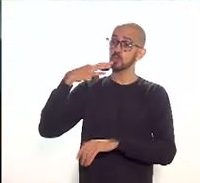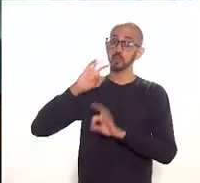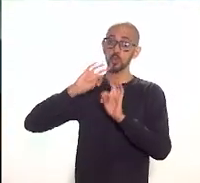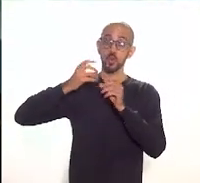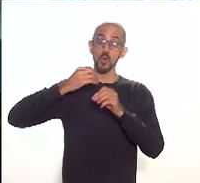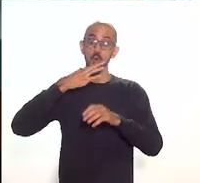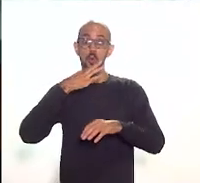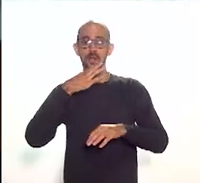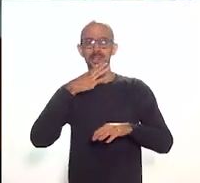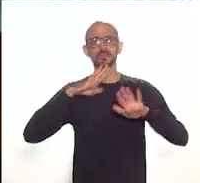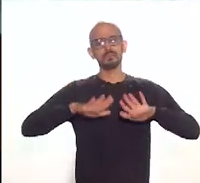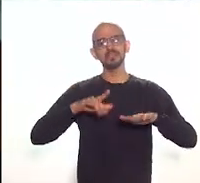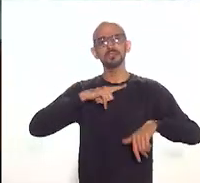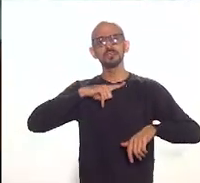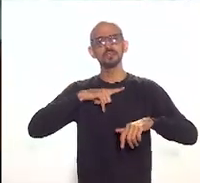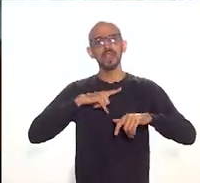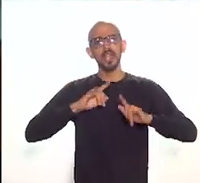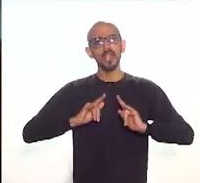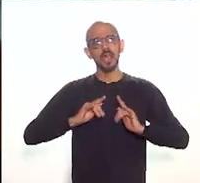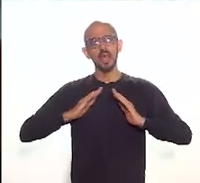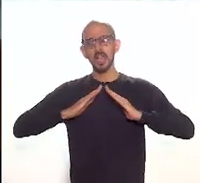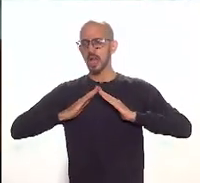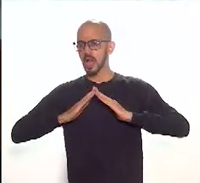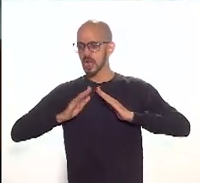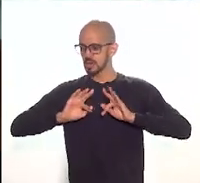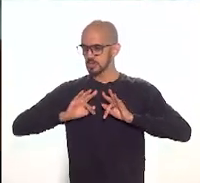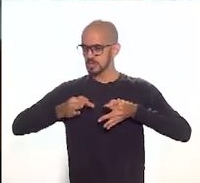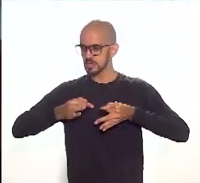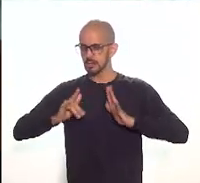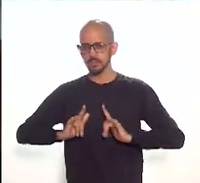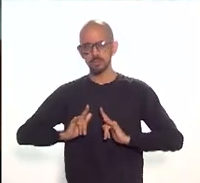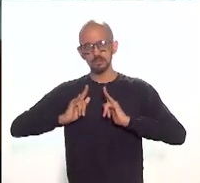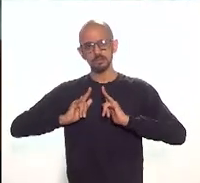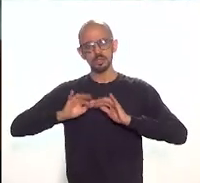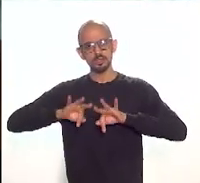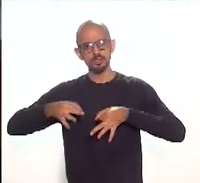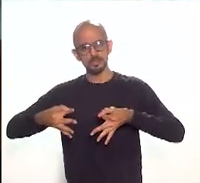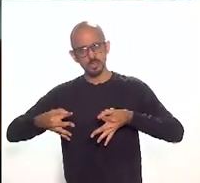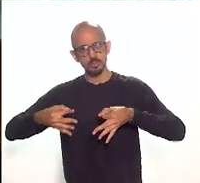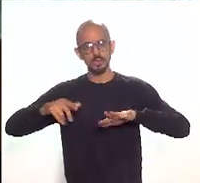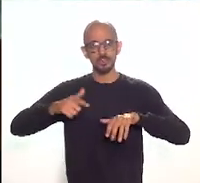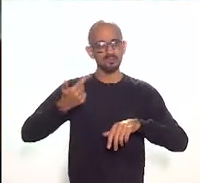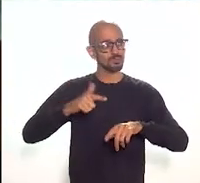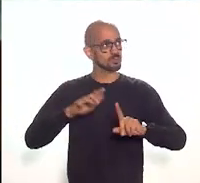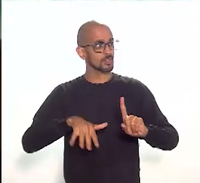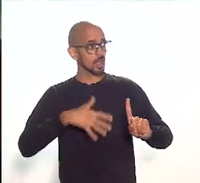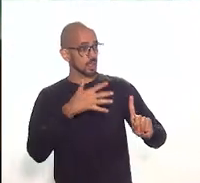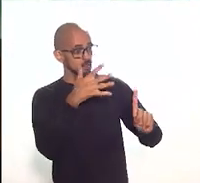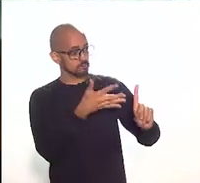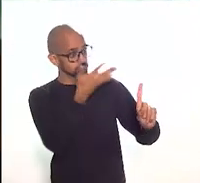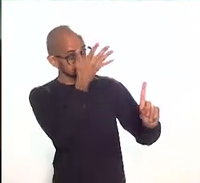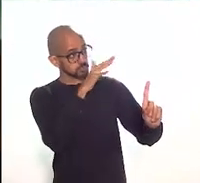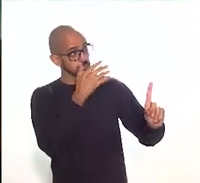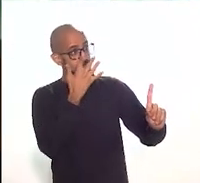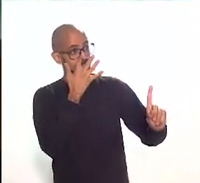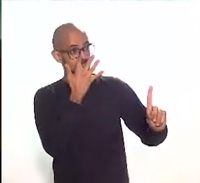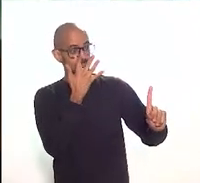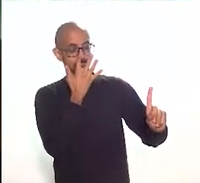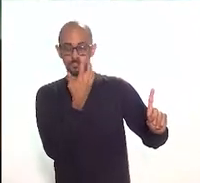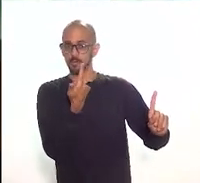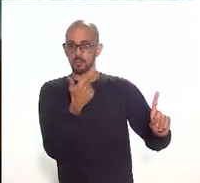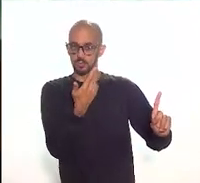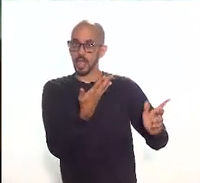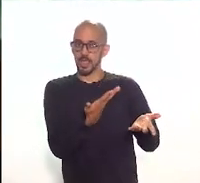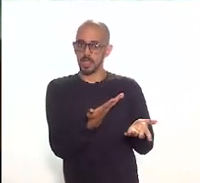arquitetura mais modesta e que, muitas vezes, não recebe esse mesmo olhar. Então, nesse sentido, acho